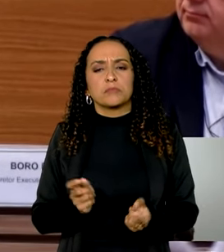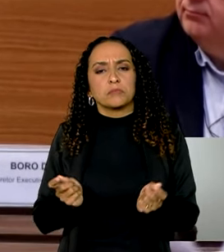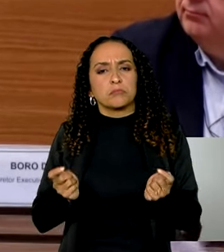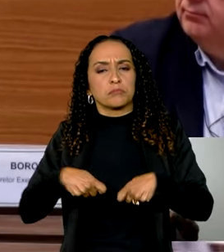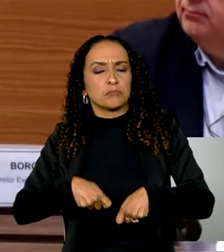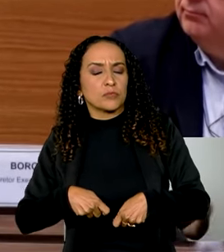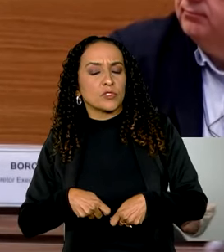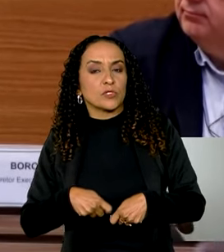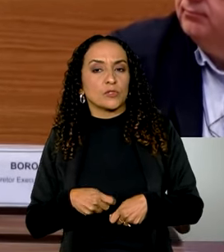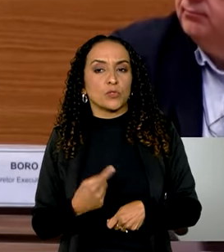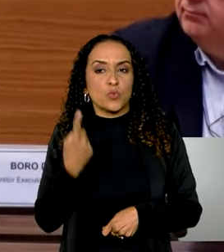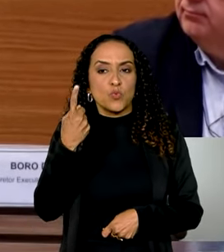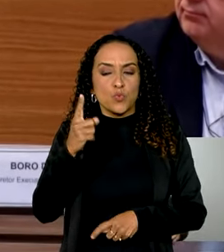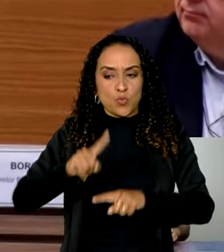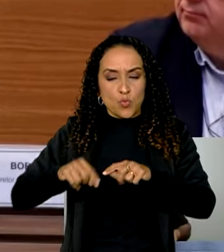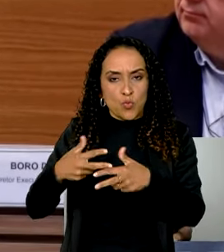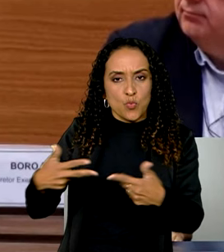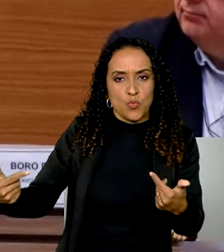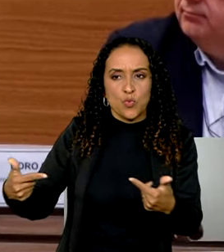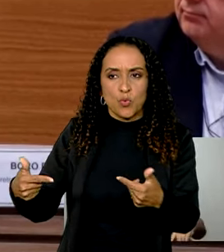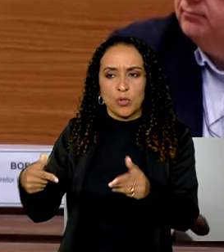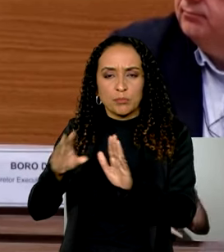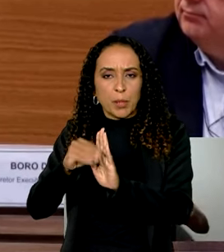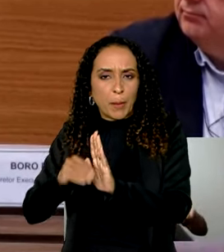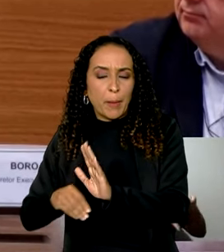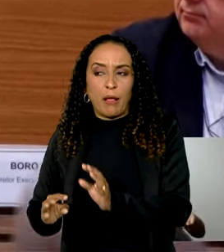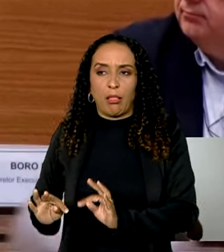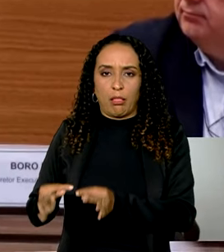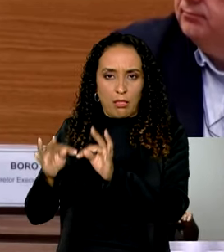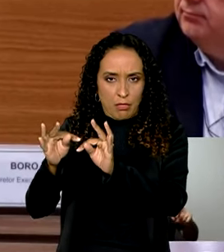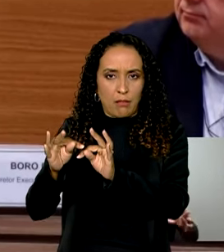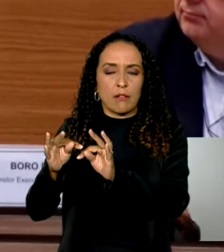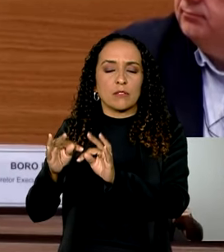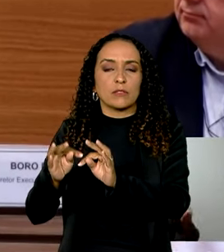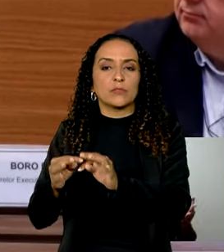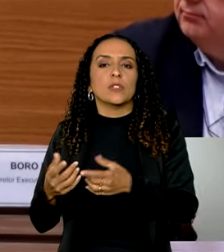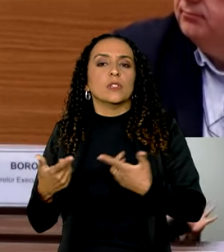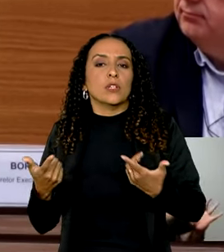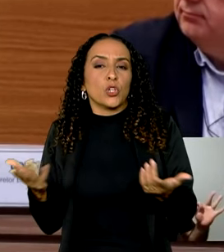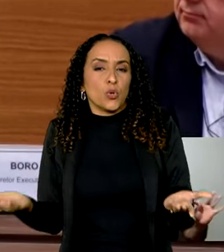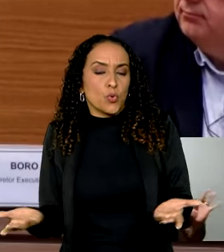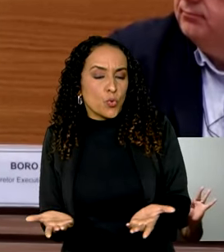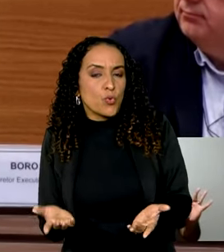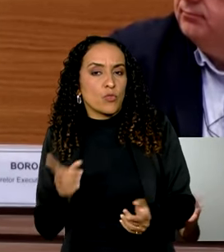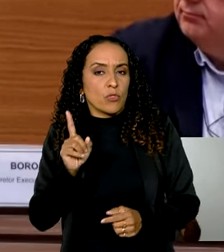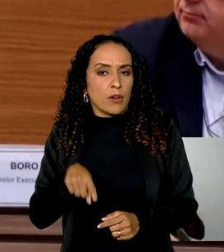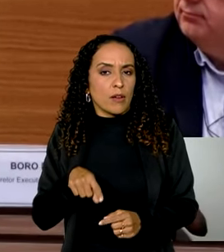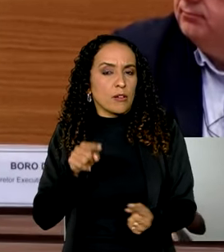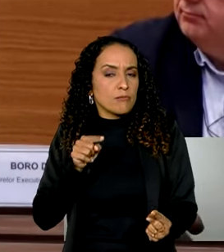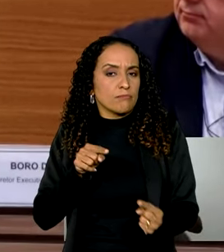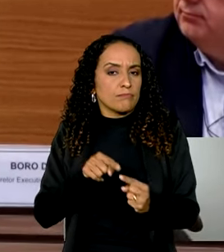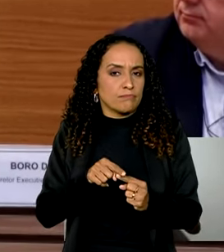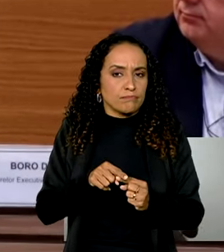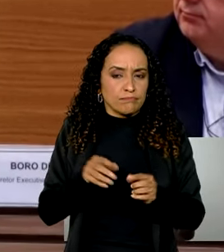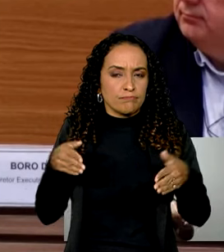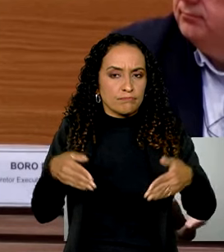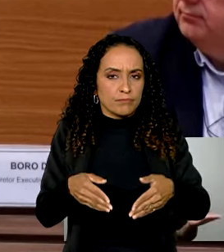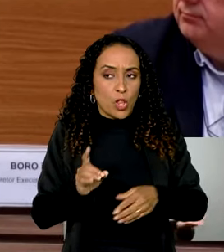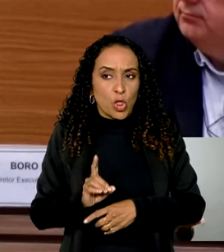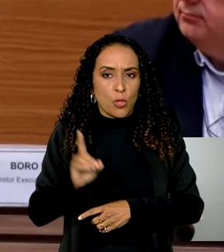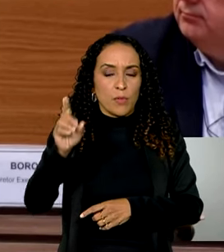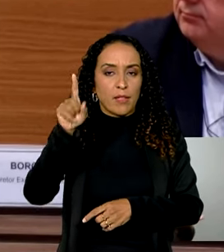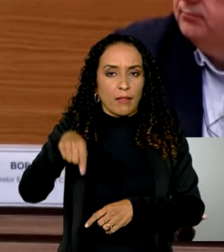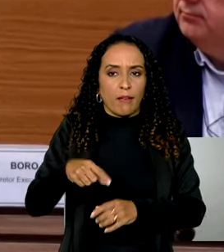que um produto com esse conteúdo tecnológico, um produto que hoje é objeto de domínio das grandes